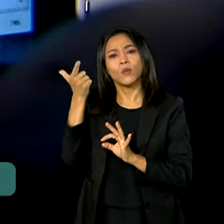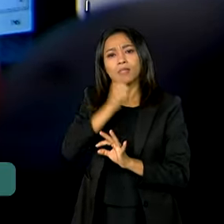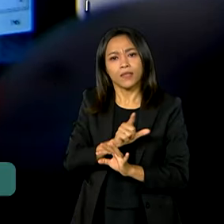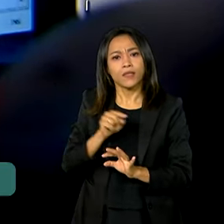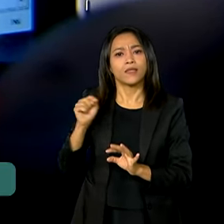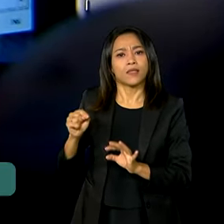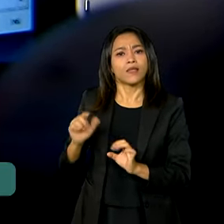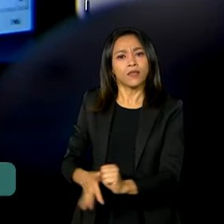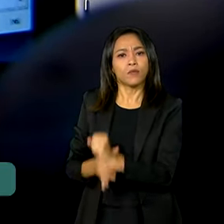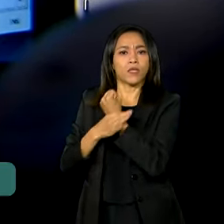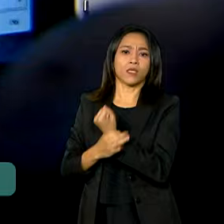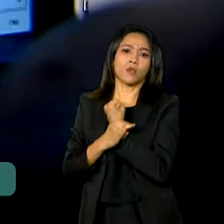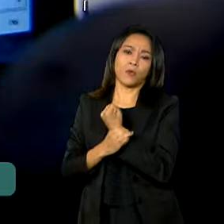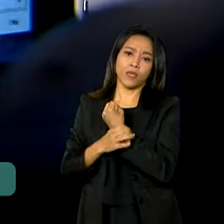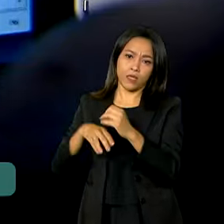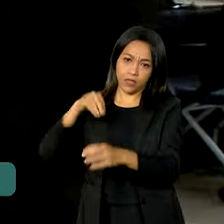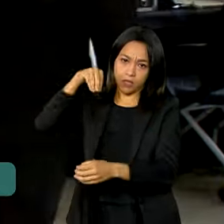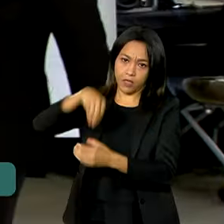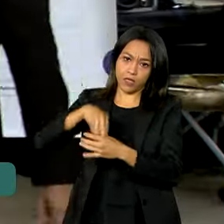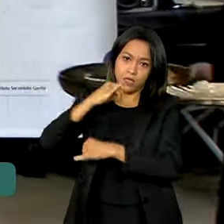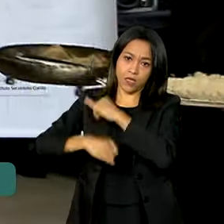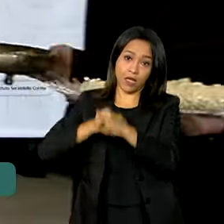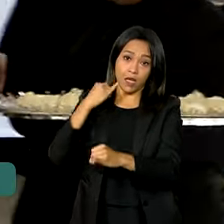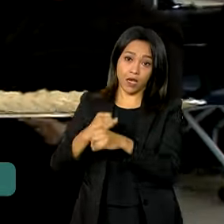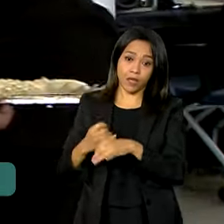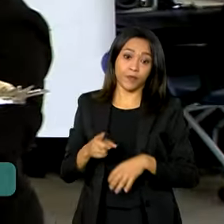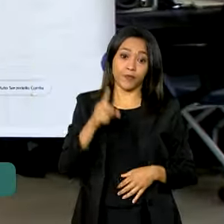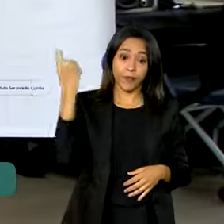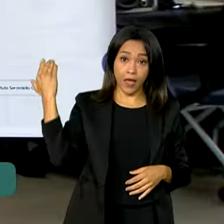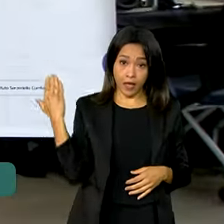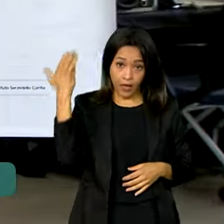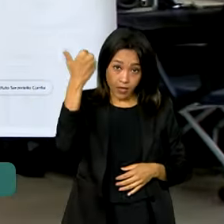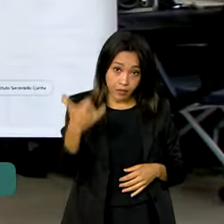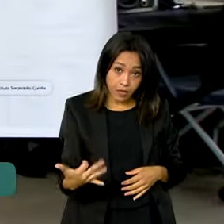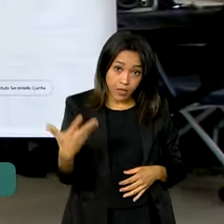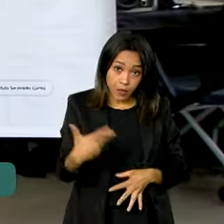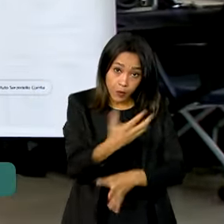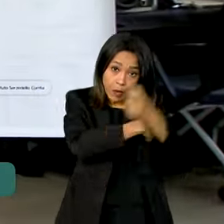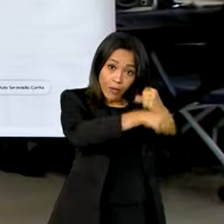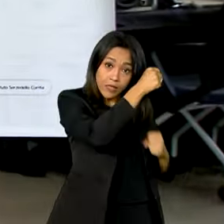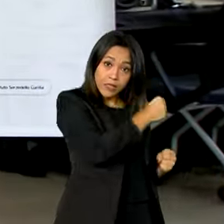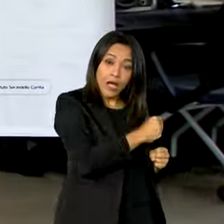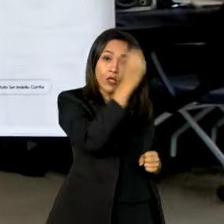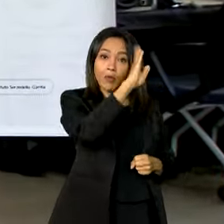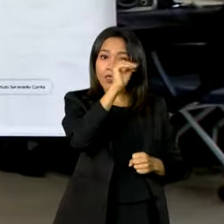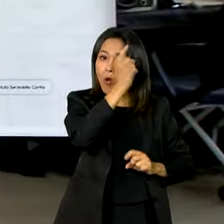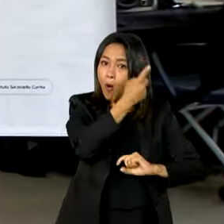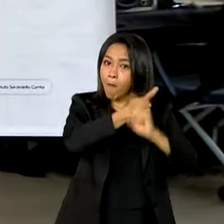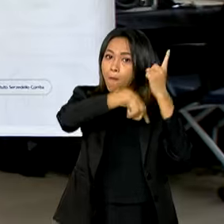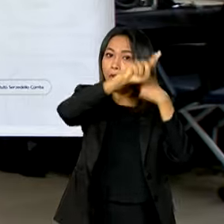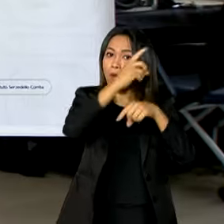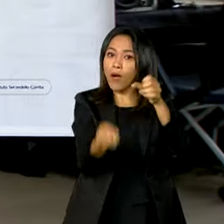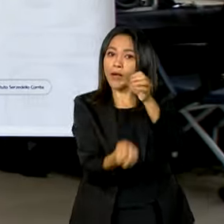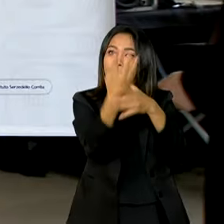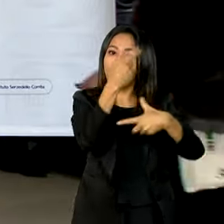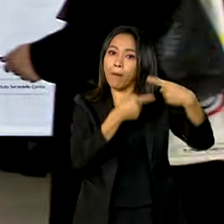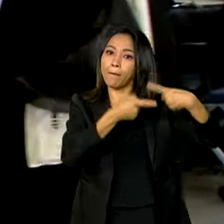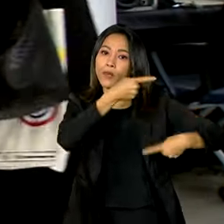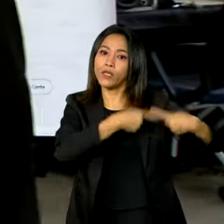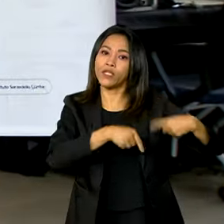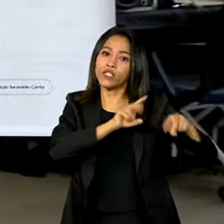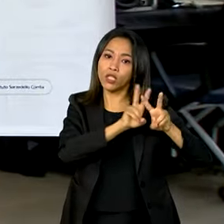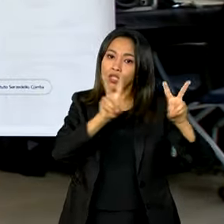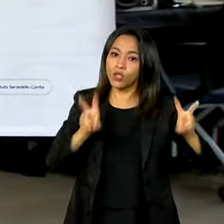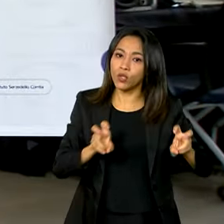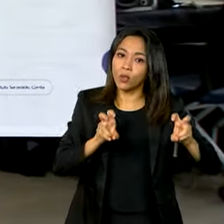a segurança cibernética no nosso país. No ano passado, o Brasil deu um salto ao instituir a Política Nacional de